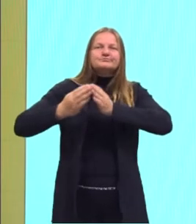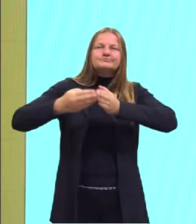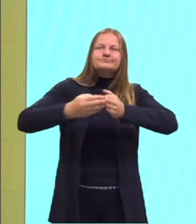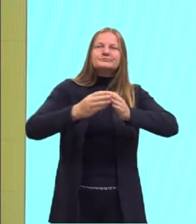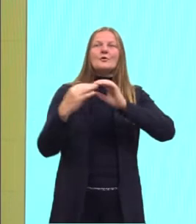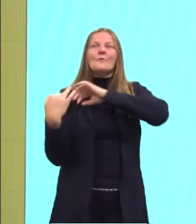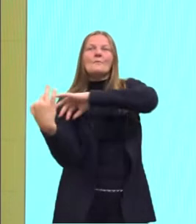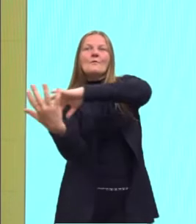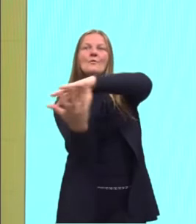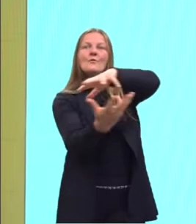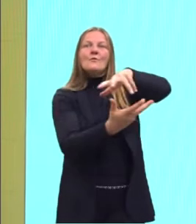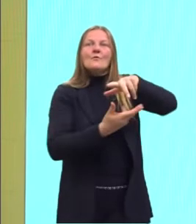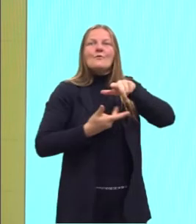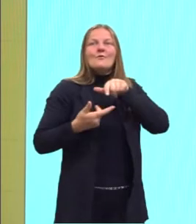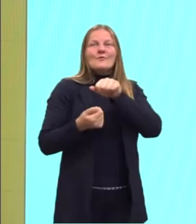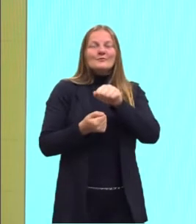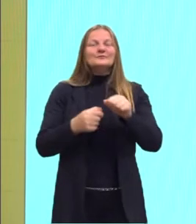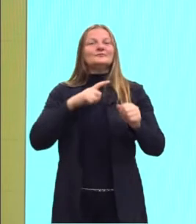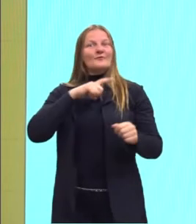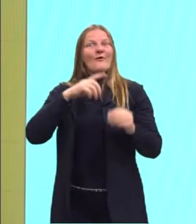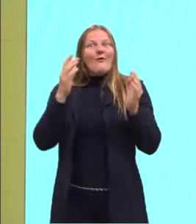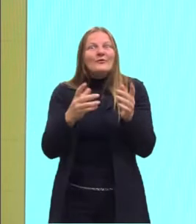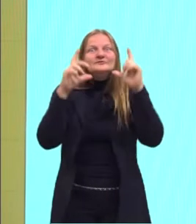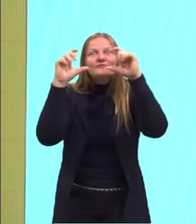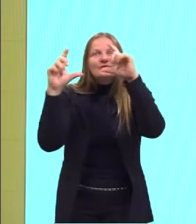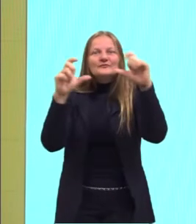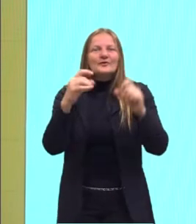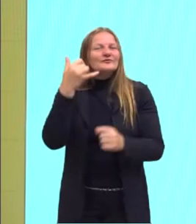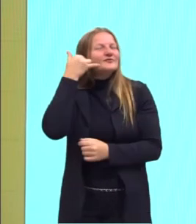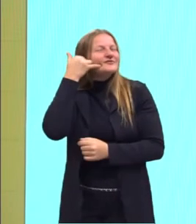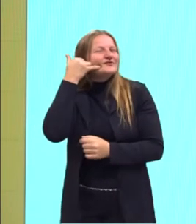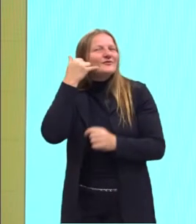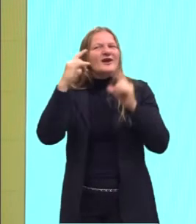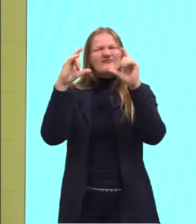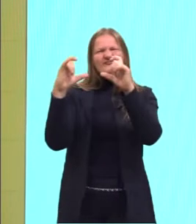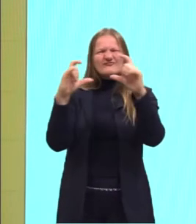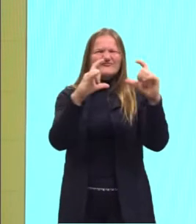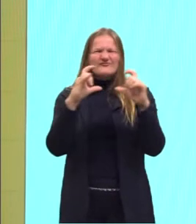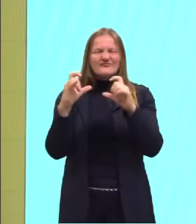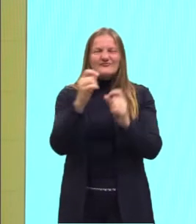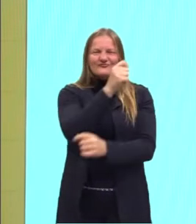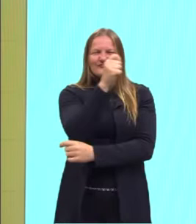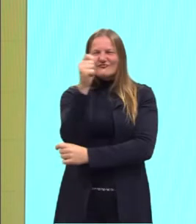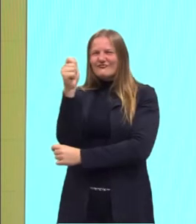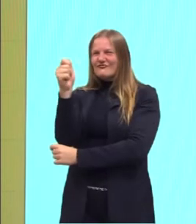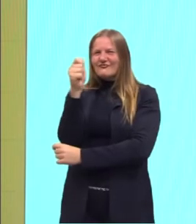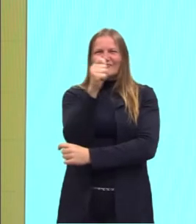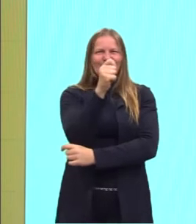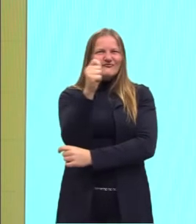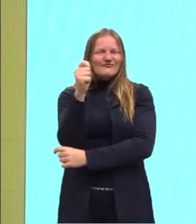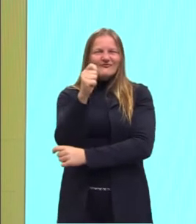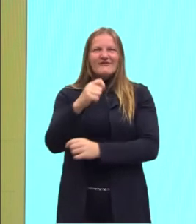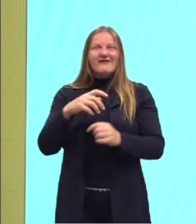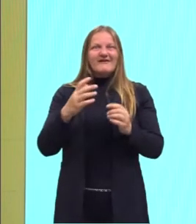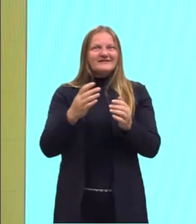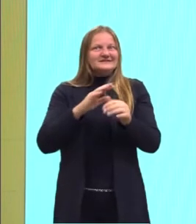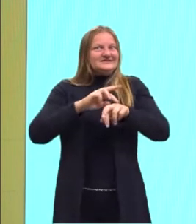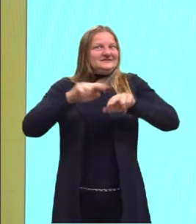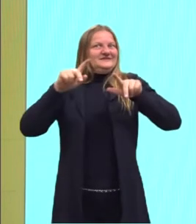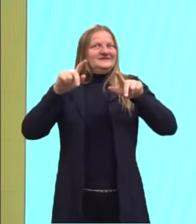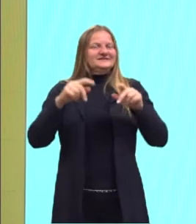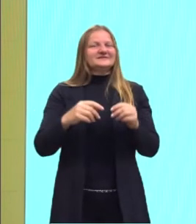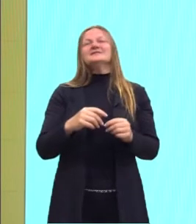no mundo, como a gente tem hoje, o celular registrando tudo a todo momento. Então, a importância desses